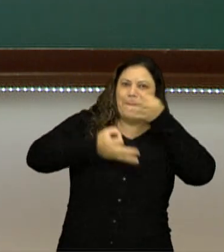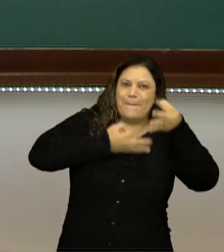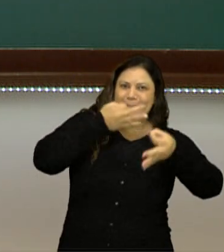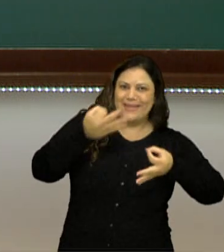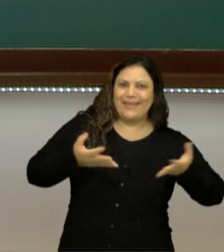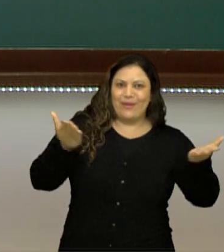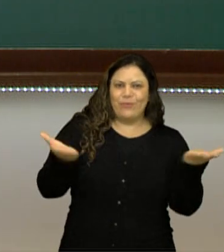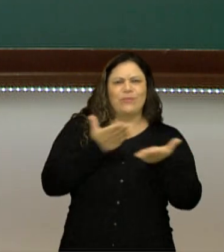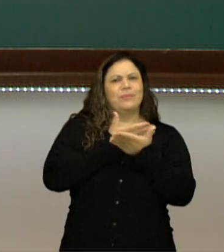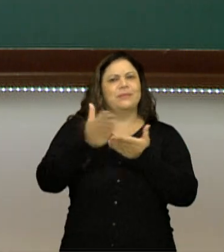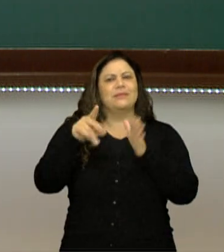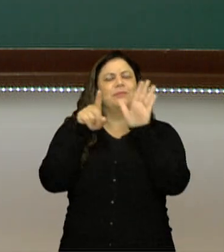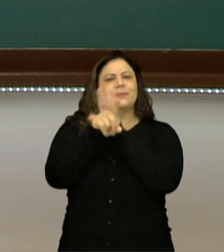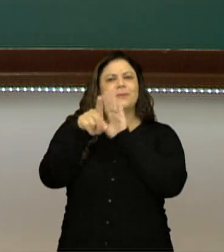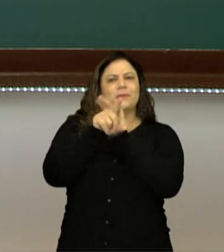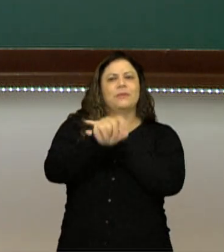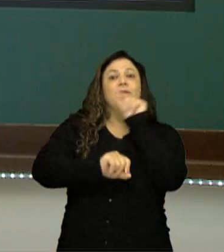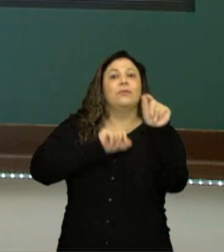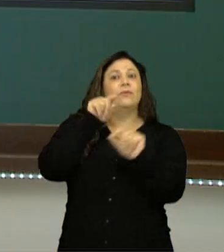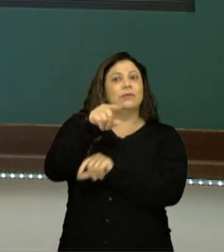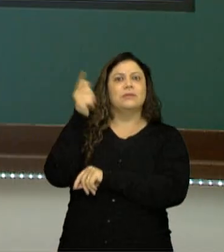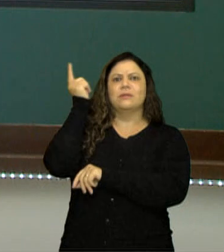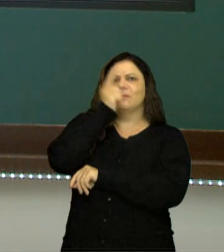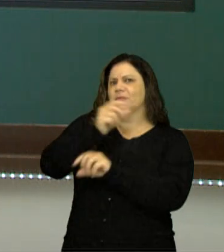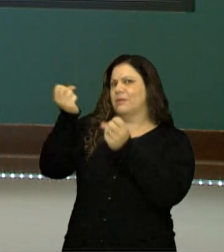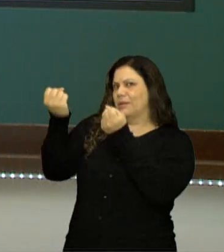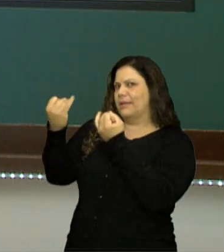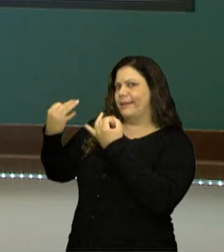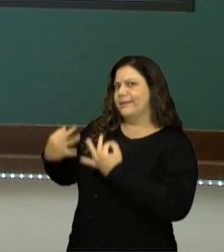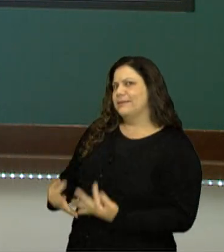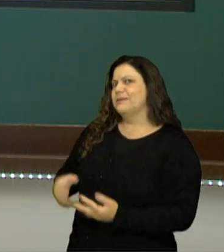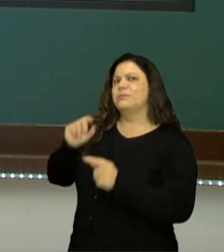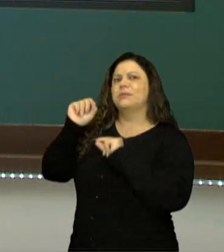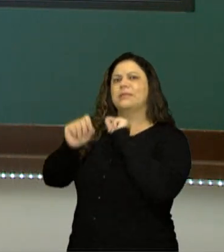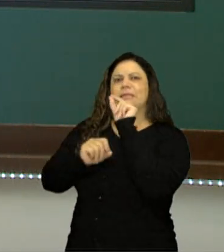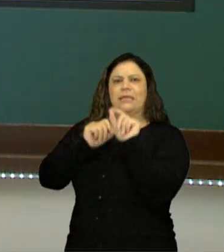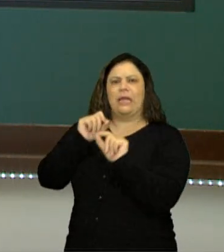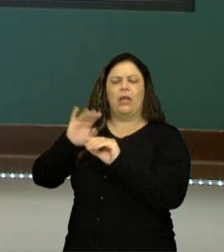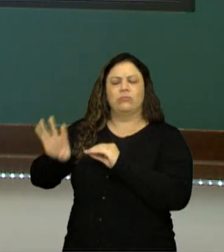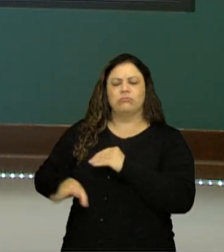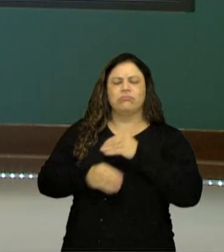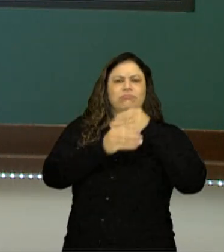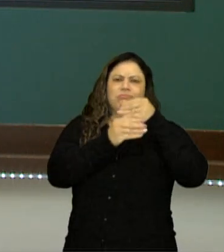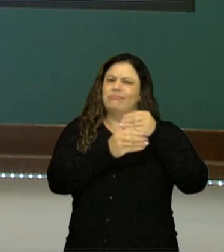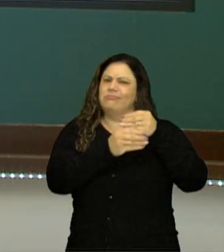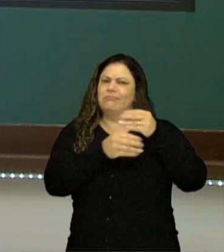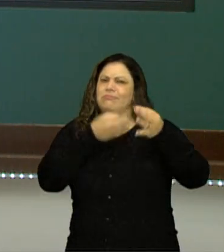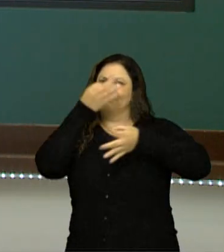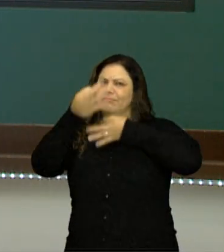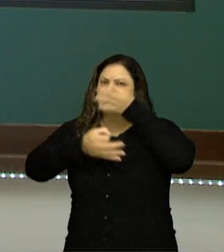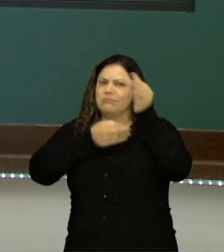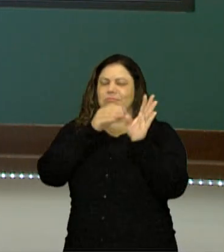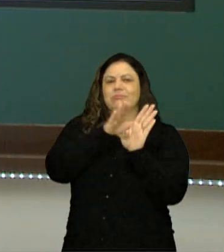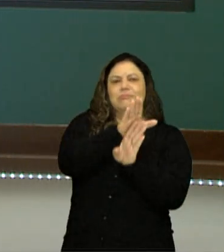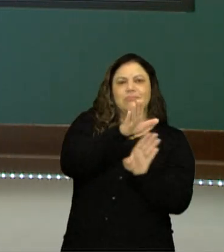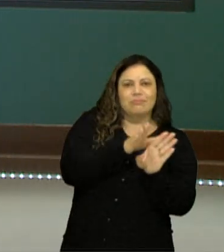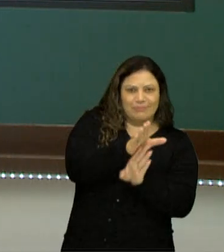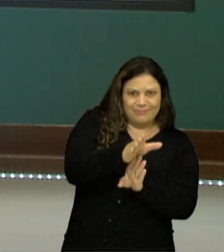nós começamos perguntando, você consegue explicar o que são recursos persuasivos e argumentativos?